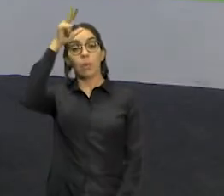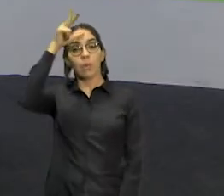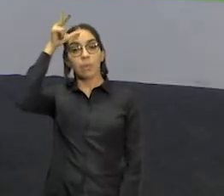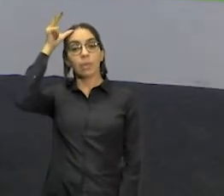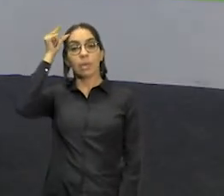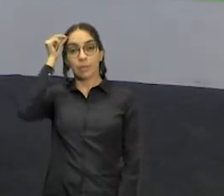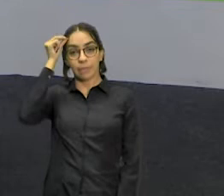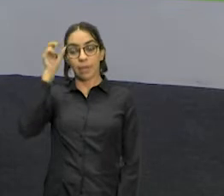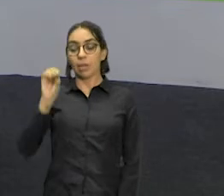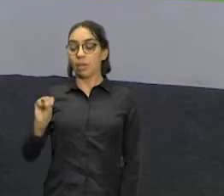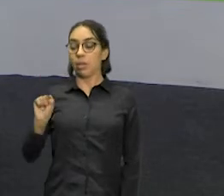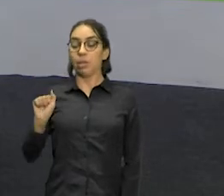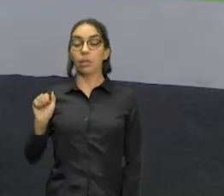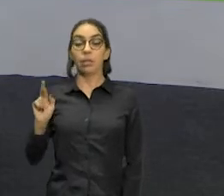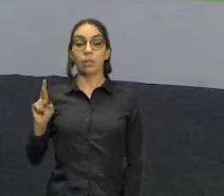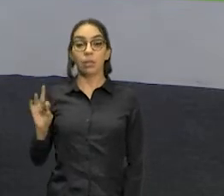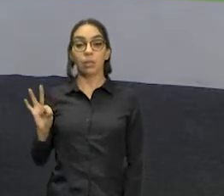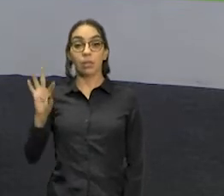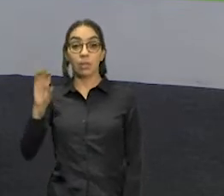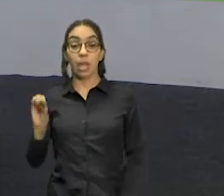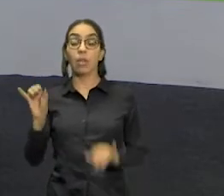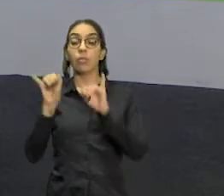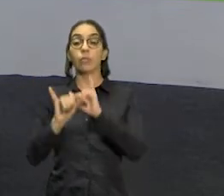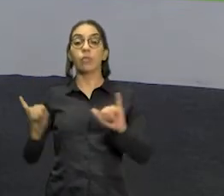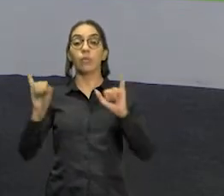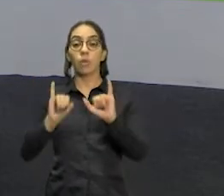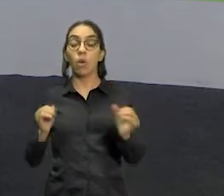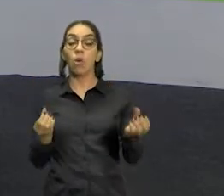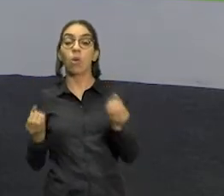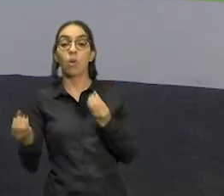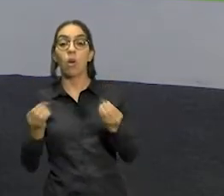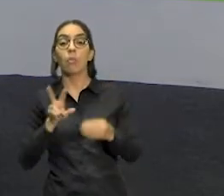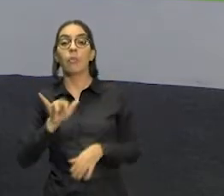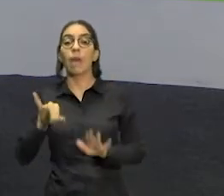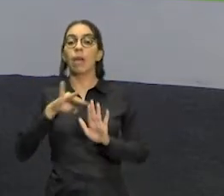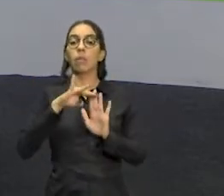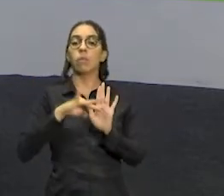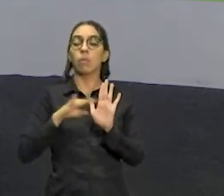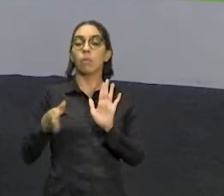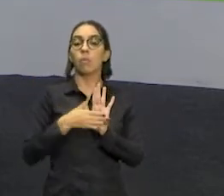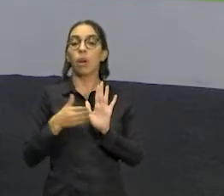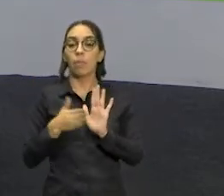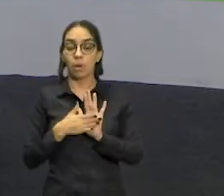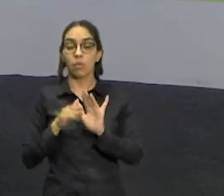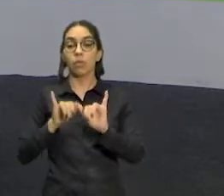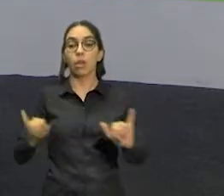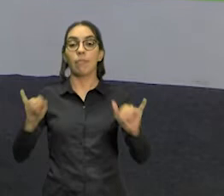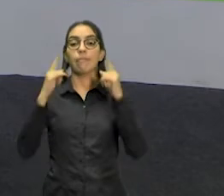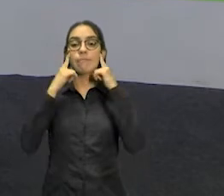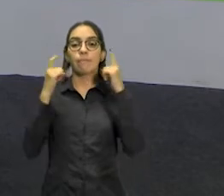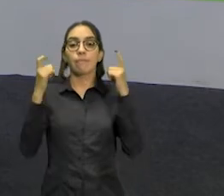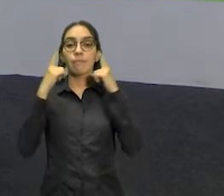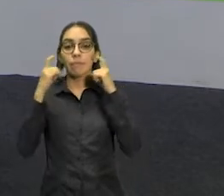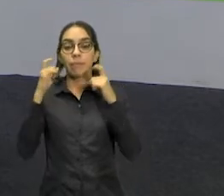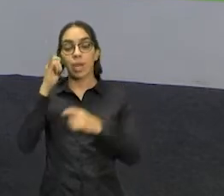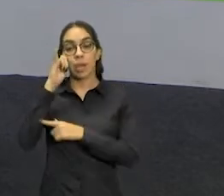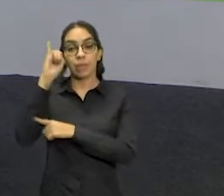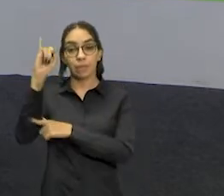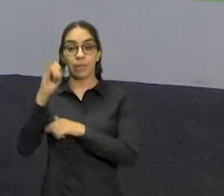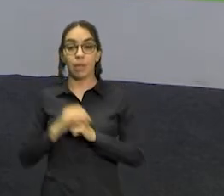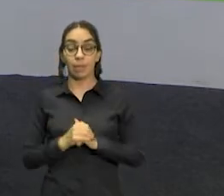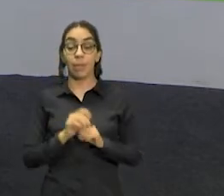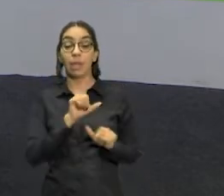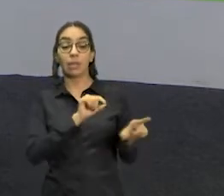anunciou novas ações de combate à violência contra a mulher. Será feita seleção pública para a equipe multidisciplinar, que irá